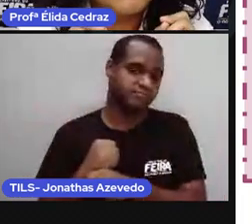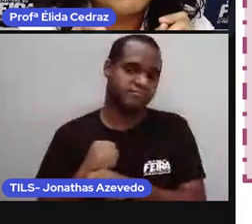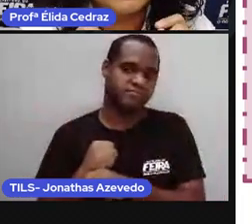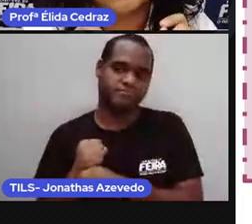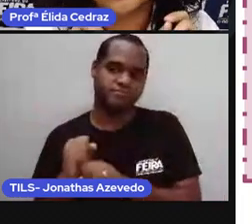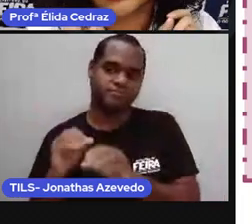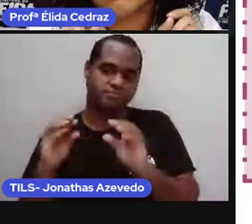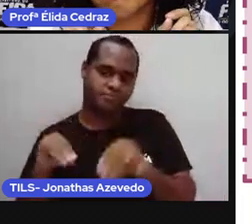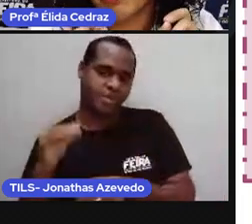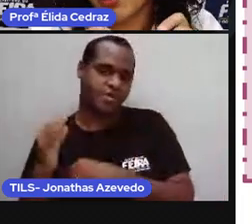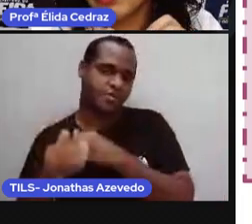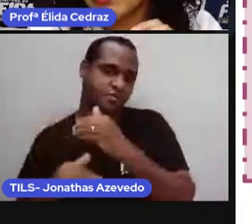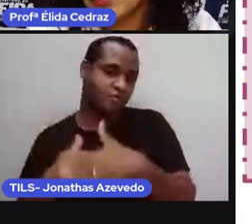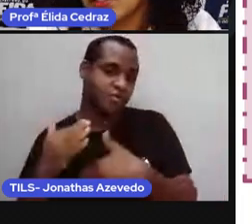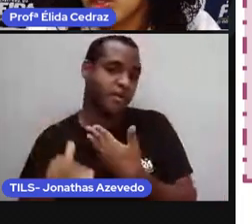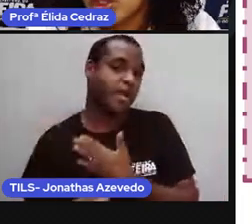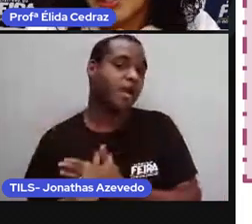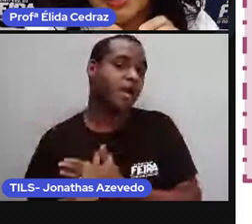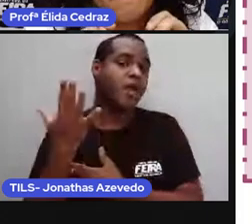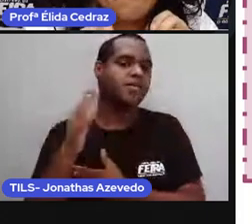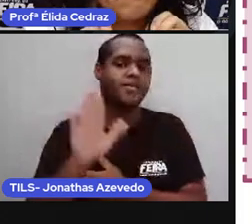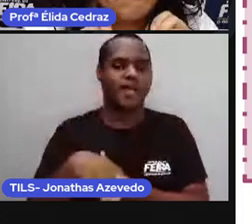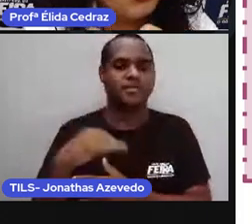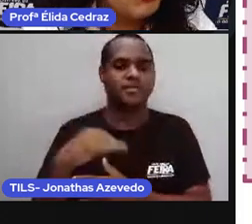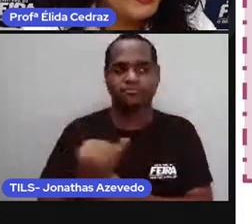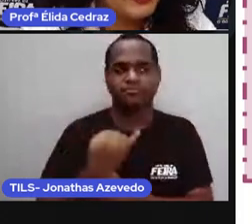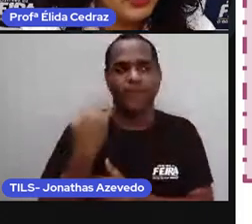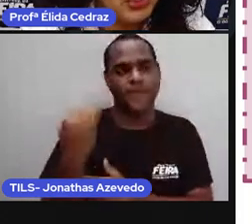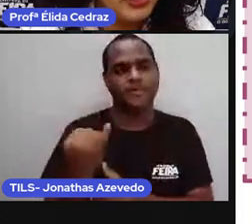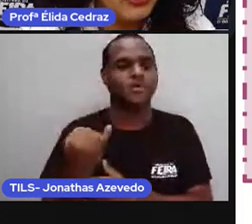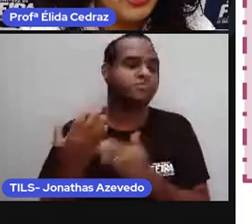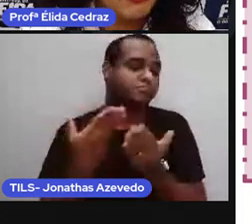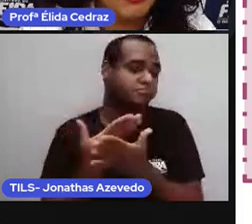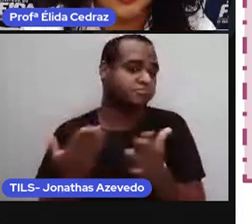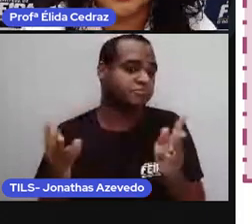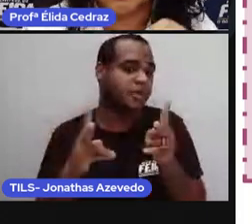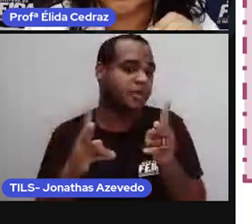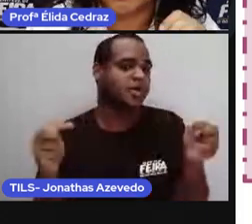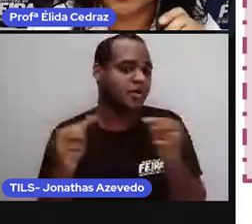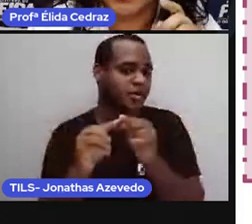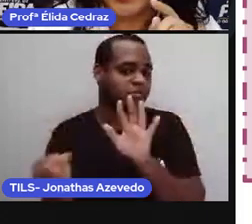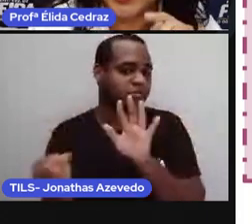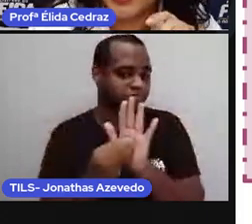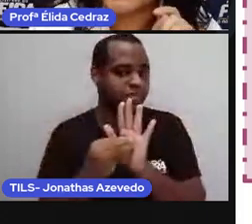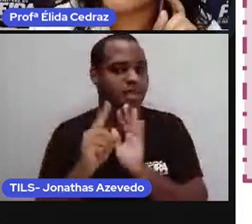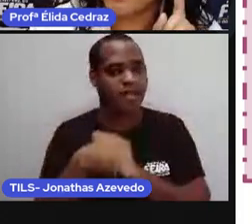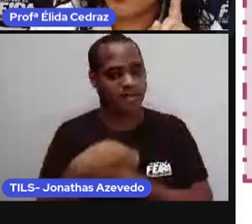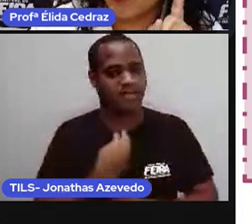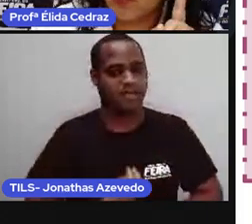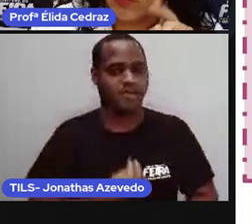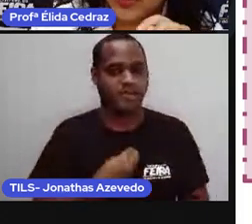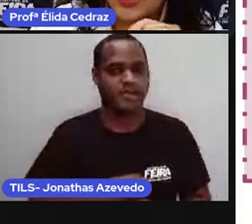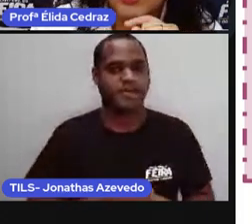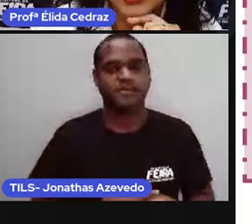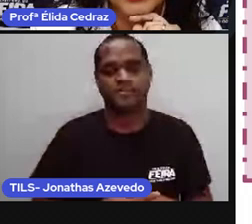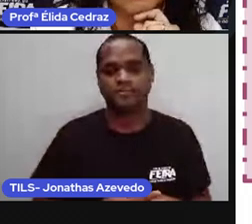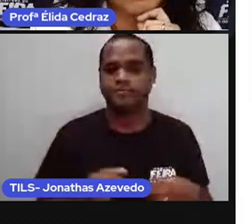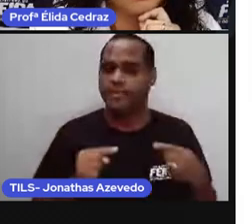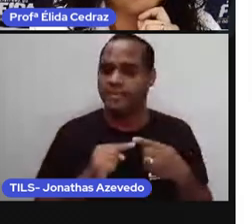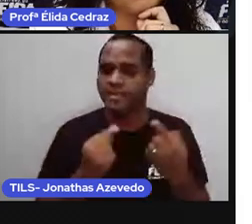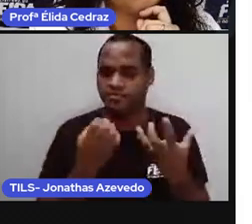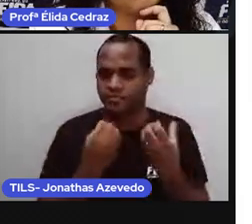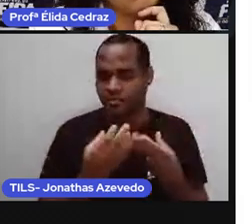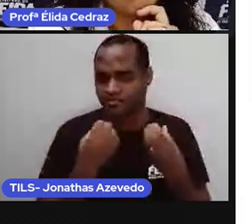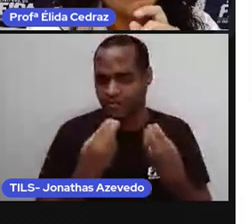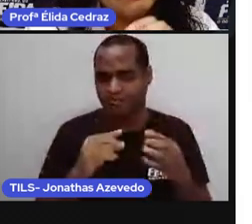acontecimento importante, muito marcante na nossa vida. Esse é um modelo de linha